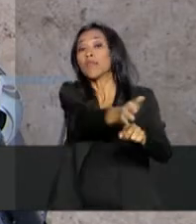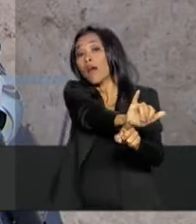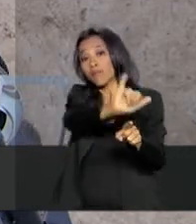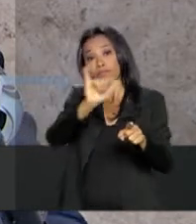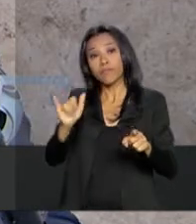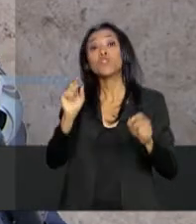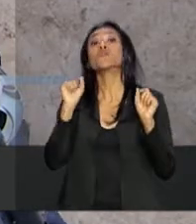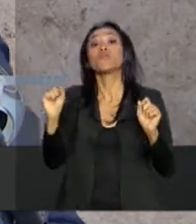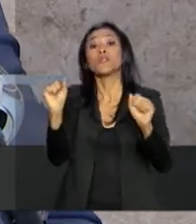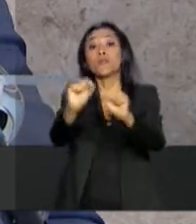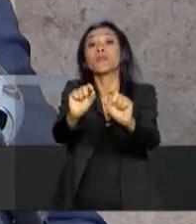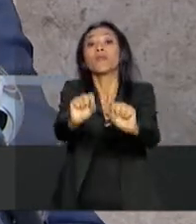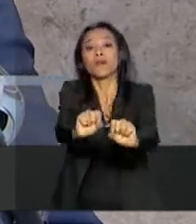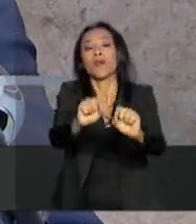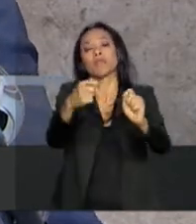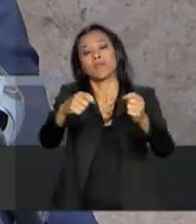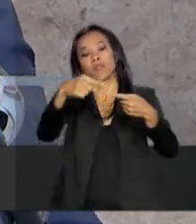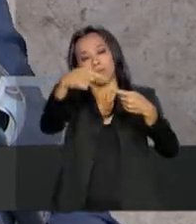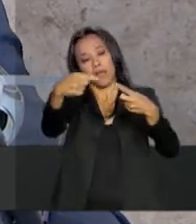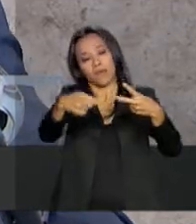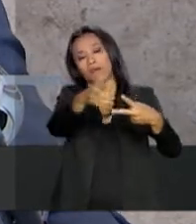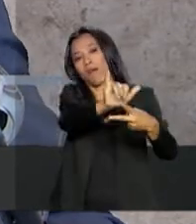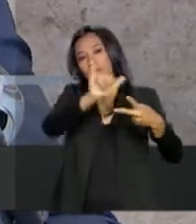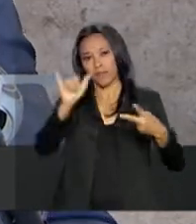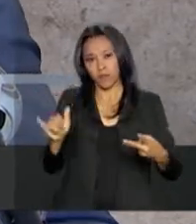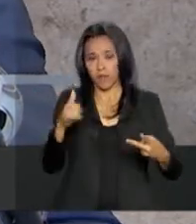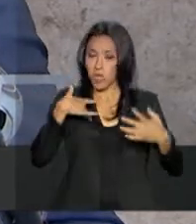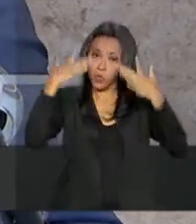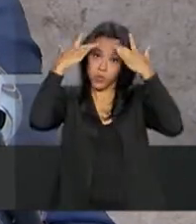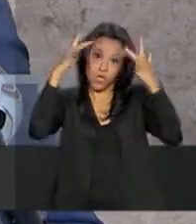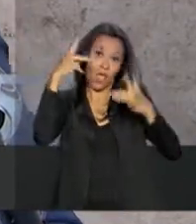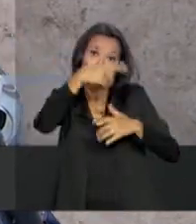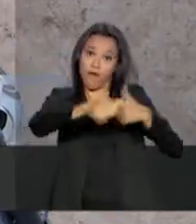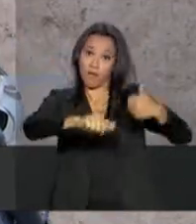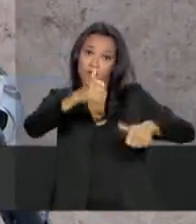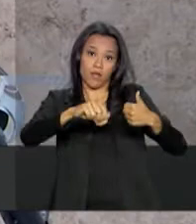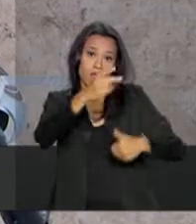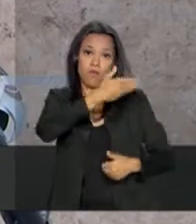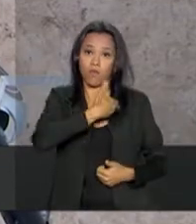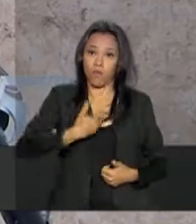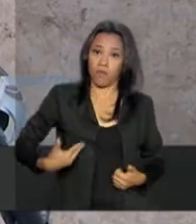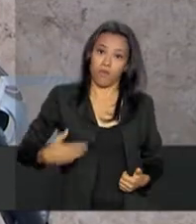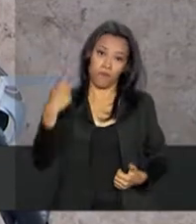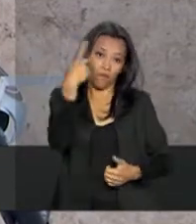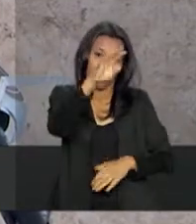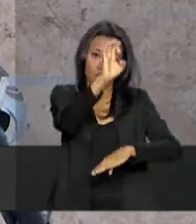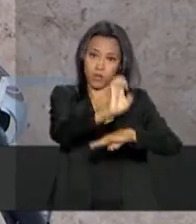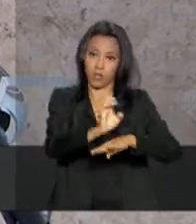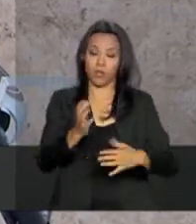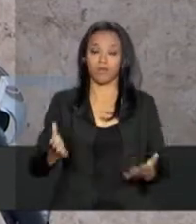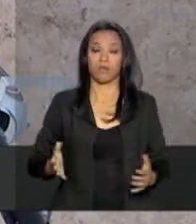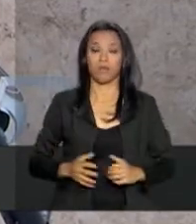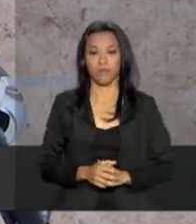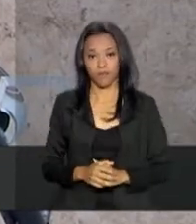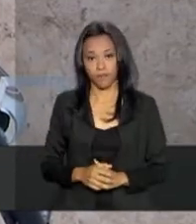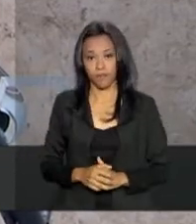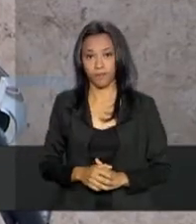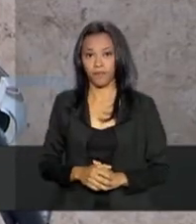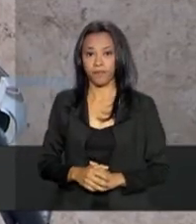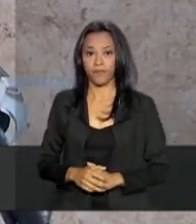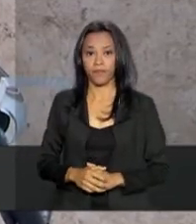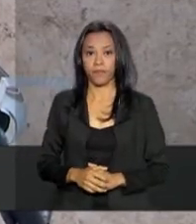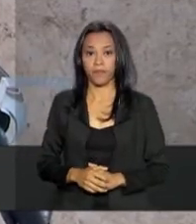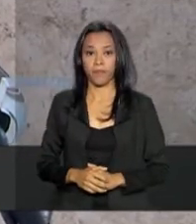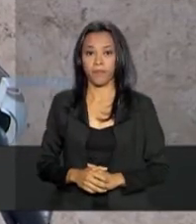feito. O senhor acha necessário? Não sei, ela que tem que avaliar. Essa avaliação é do governo do Estado. O governo do